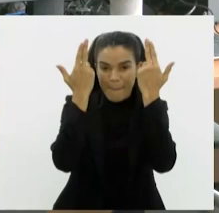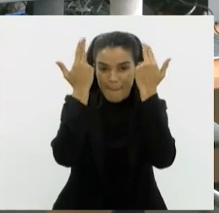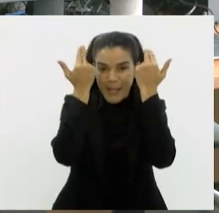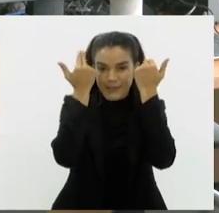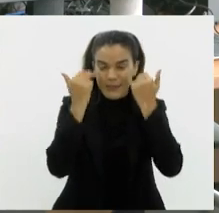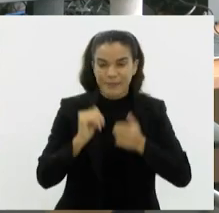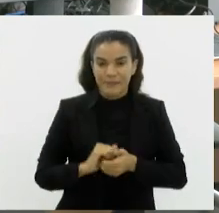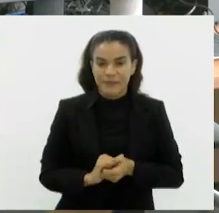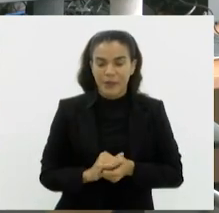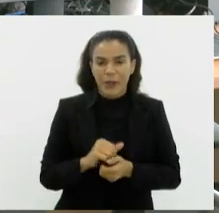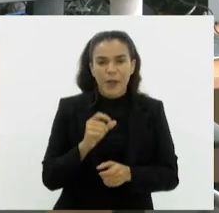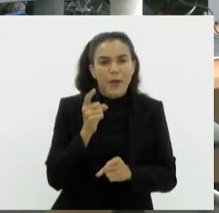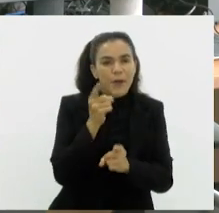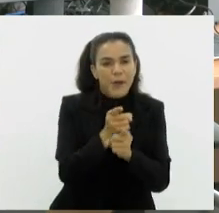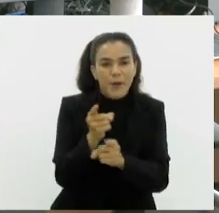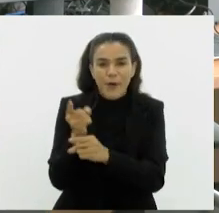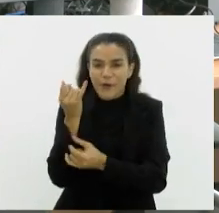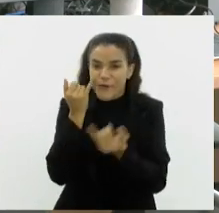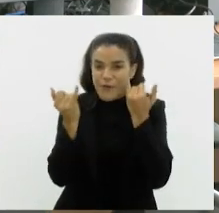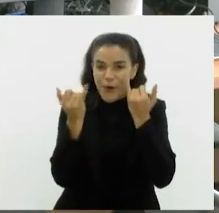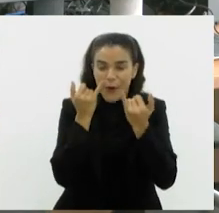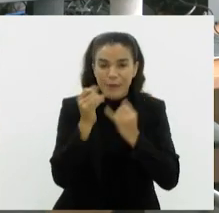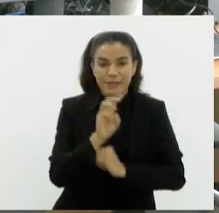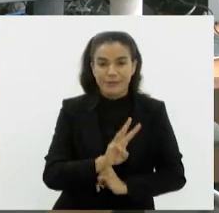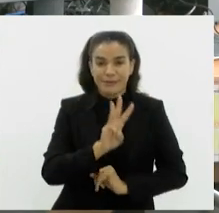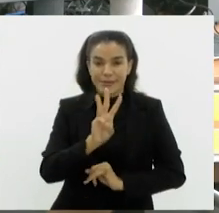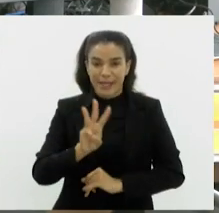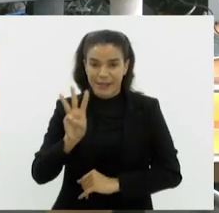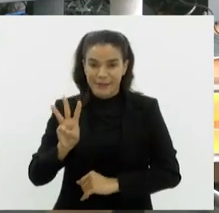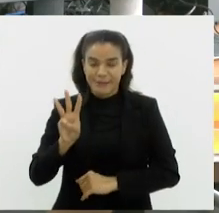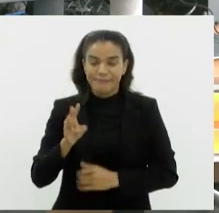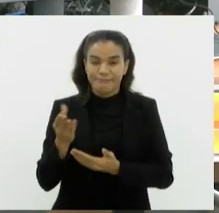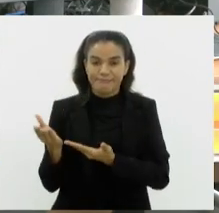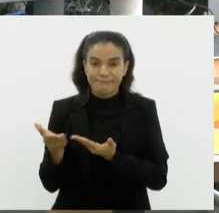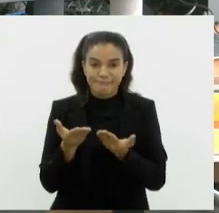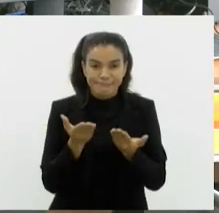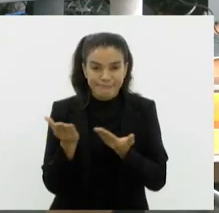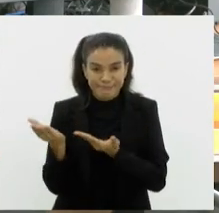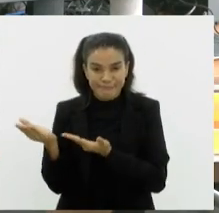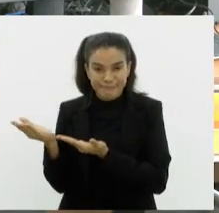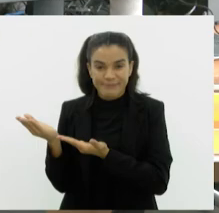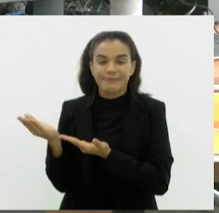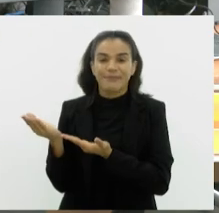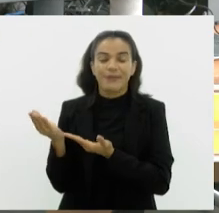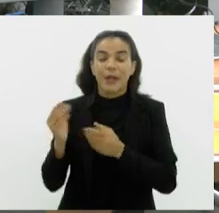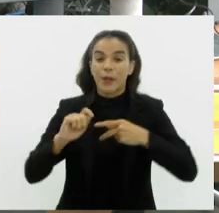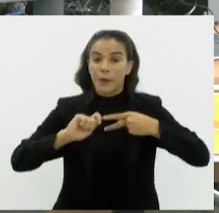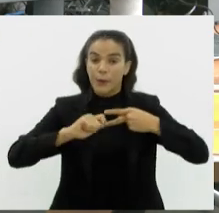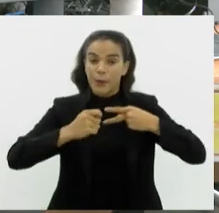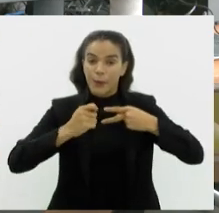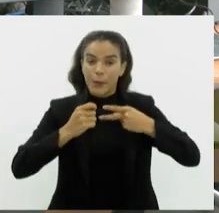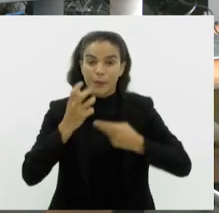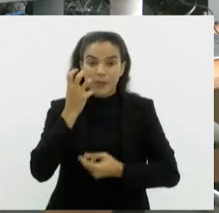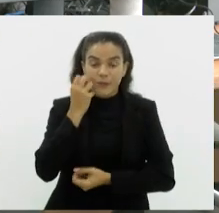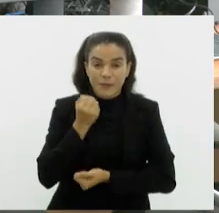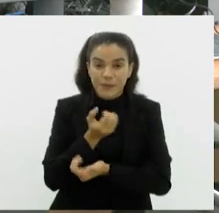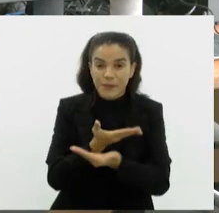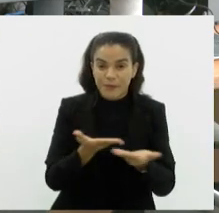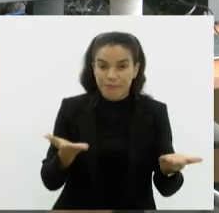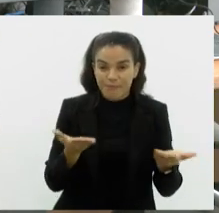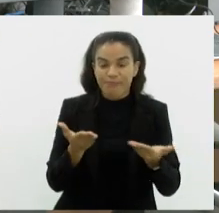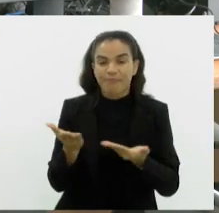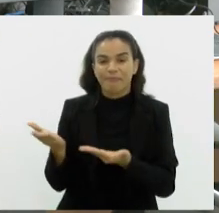Você encontra mais informações no site açãodacidadania.org.br e o Pix para doações é o sos